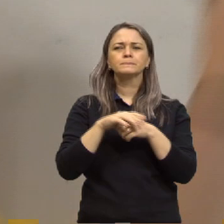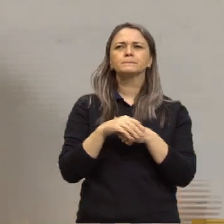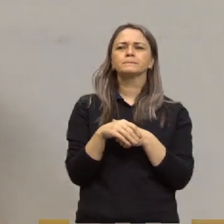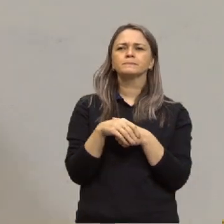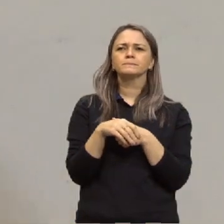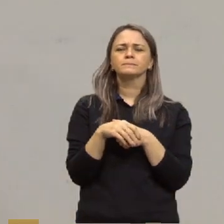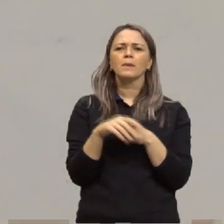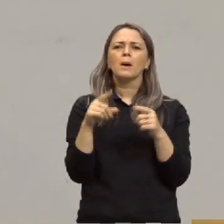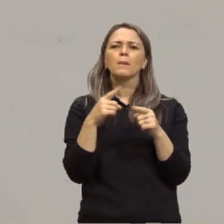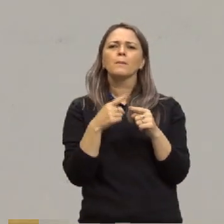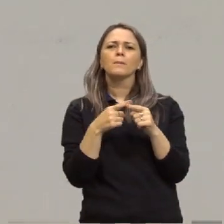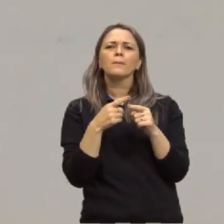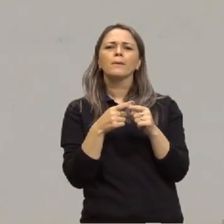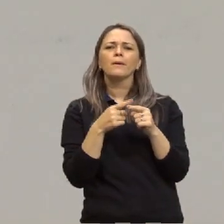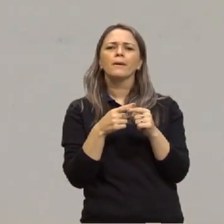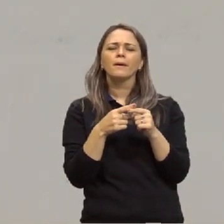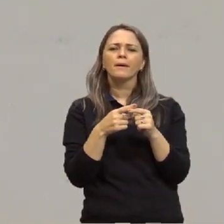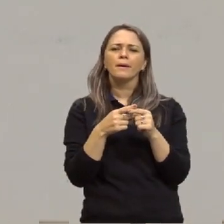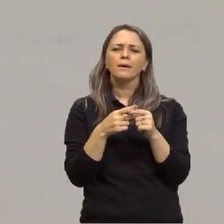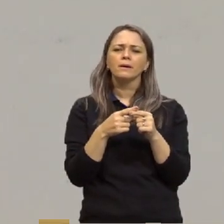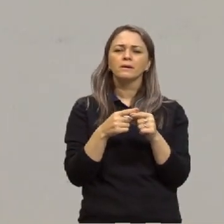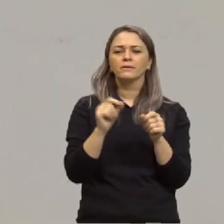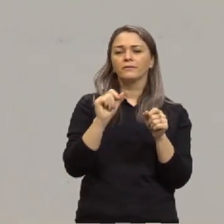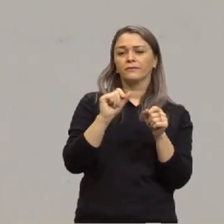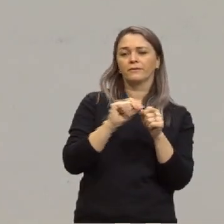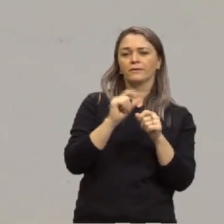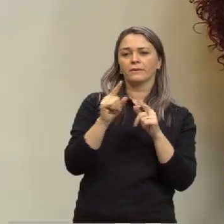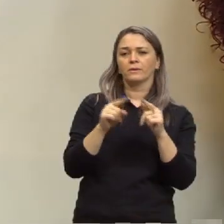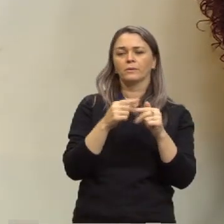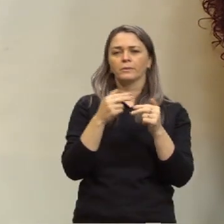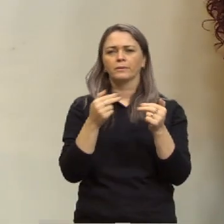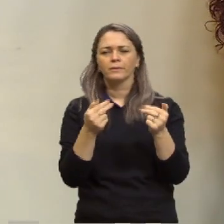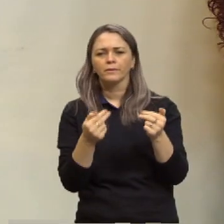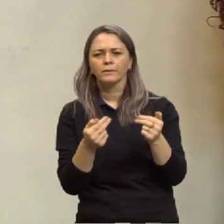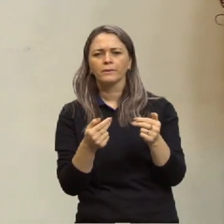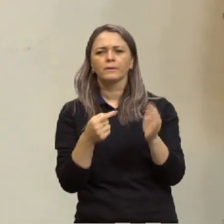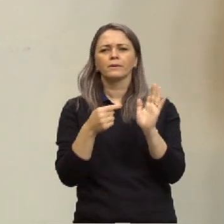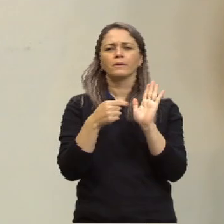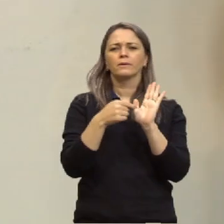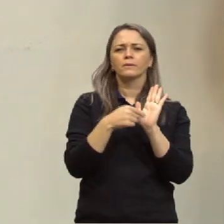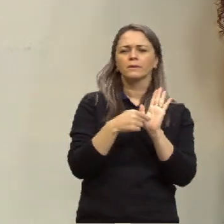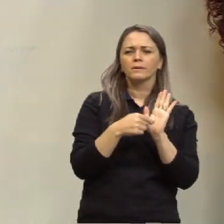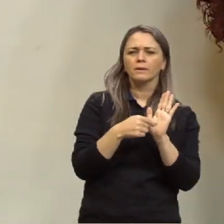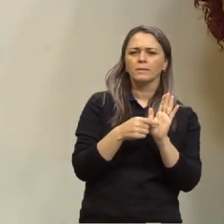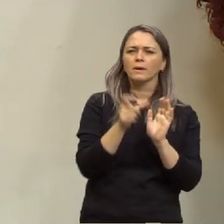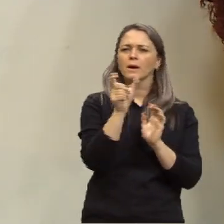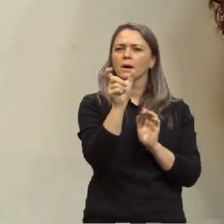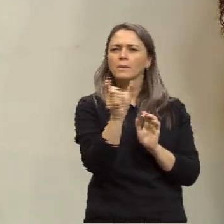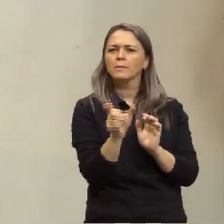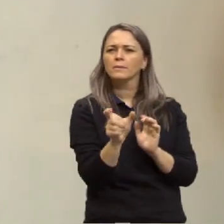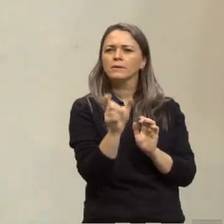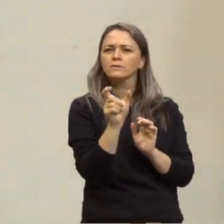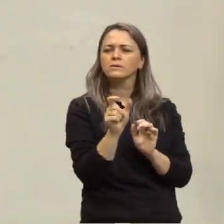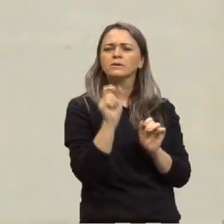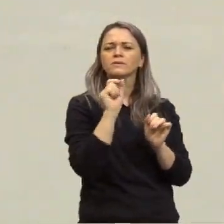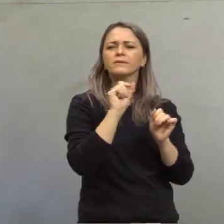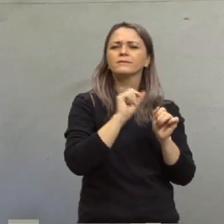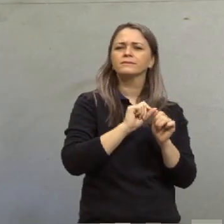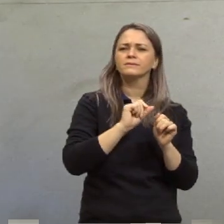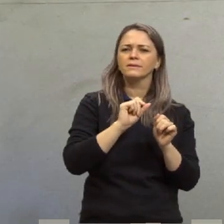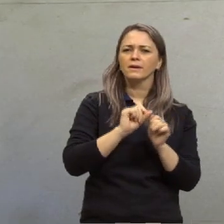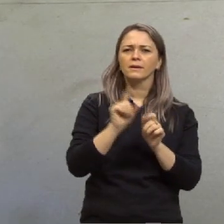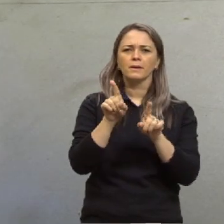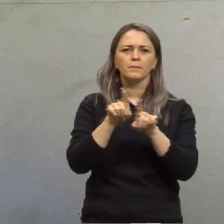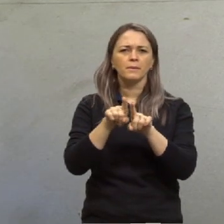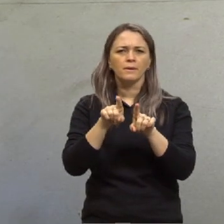porque ele vai me indicar uma ação, ele vai me indicar a pessoa gramatical responsável por isso. Eu